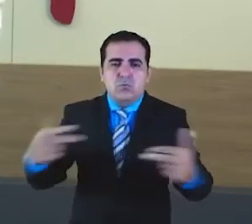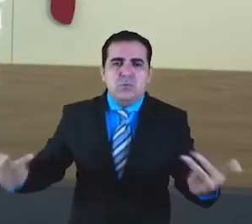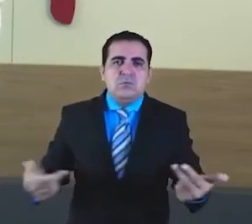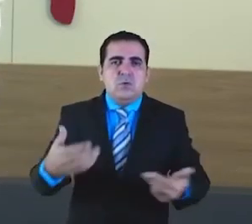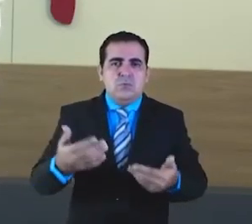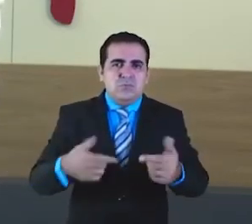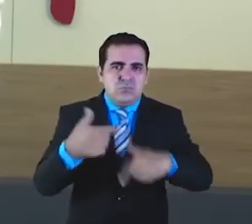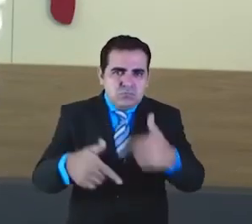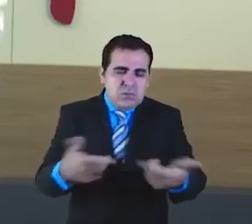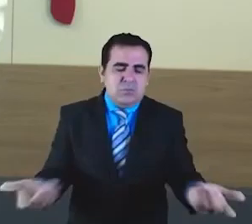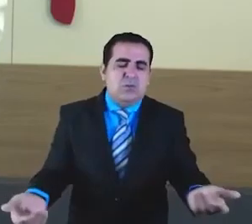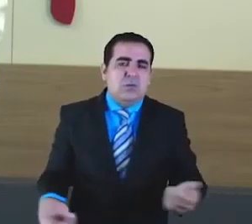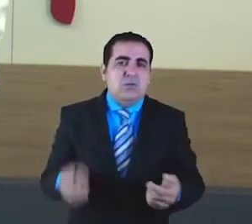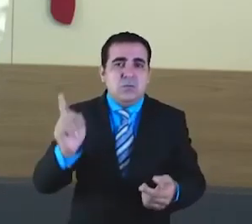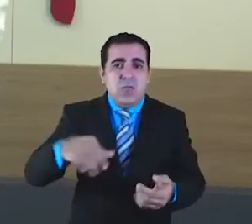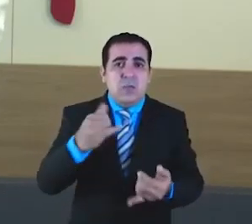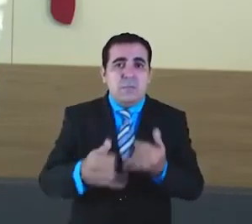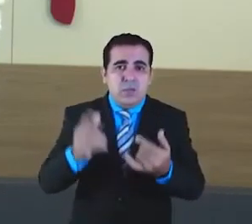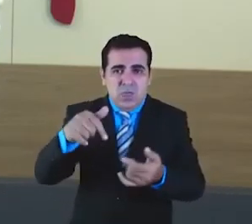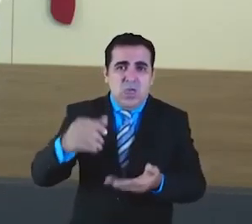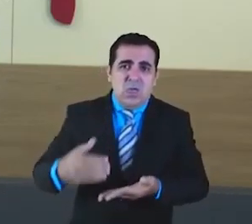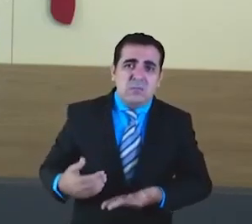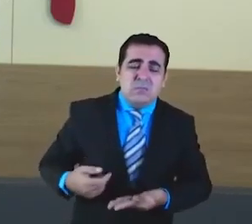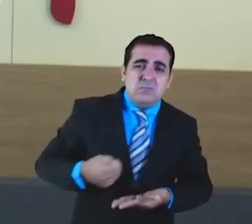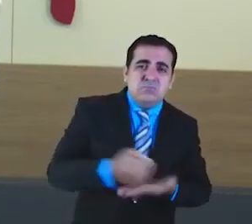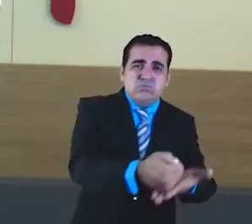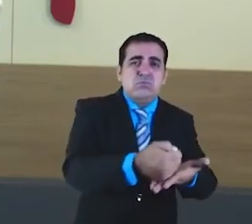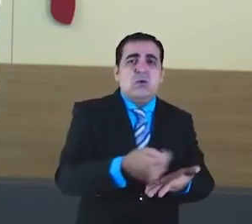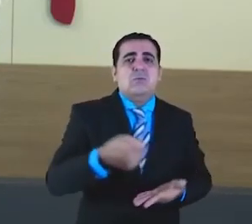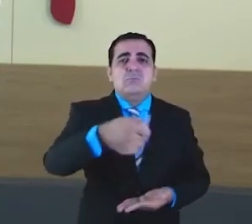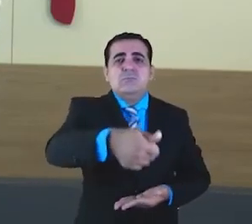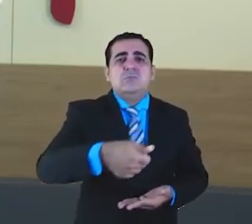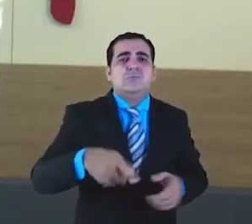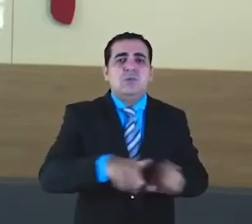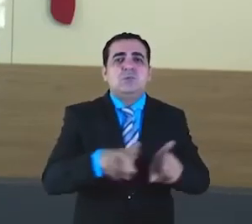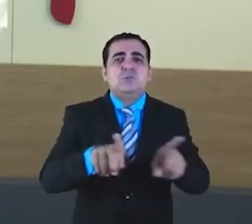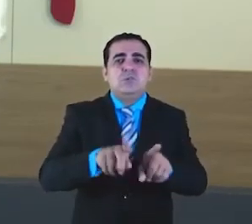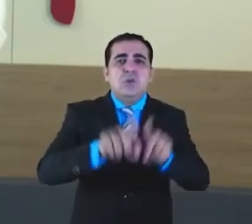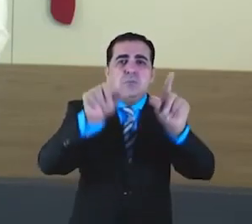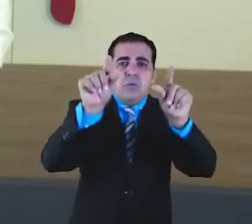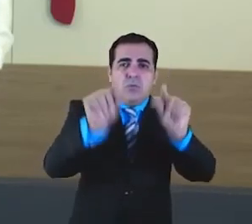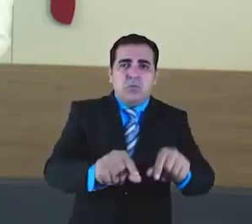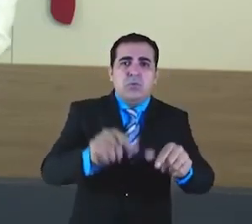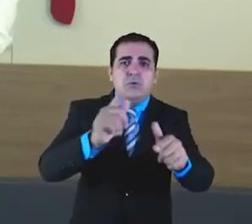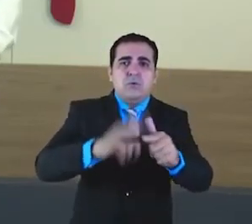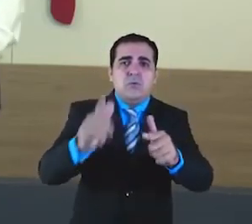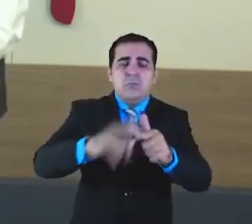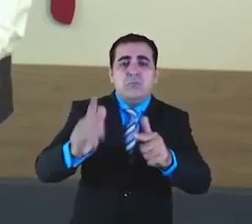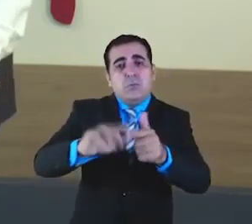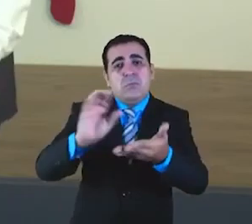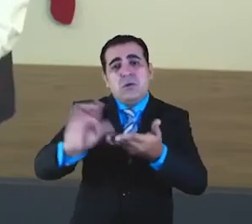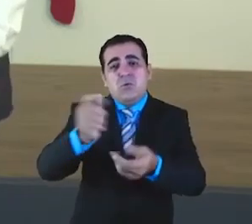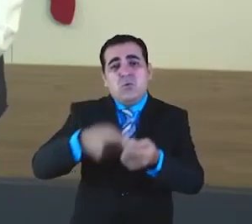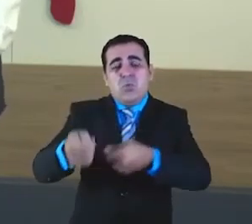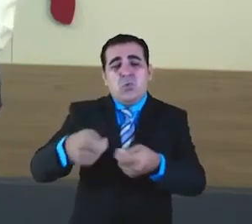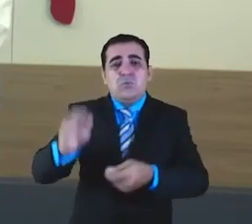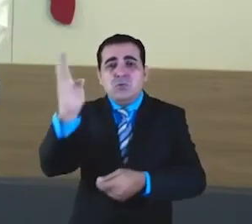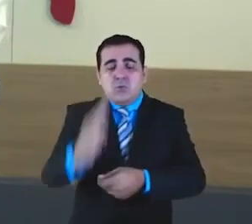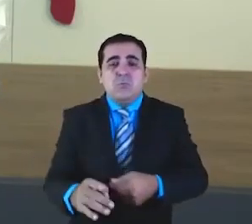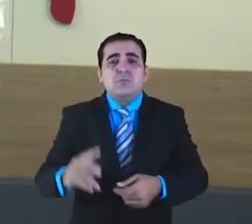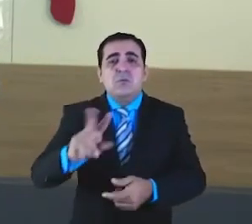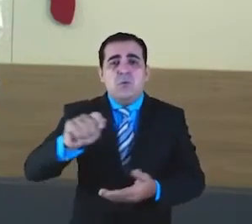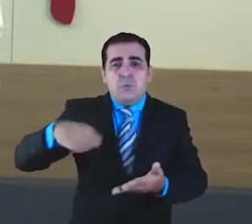serviços. Então, é uma forma de injetar dinheiro da economia para amenizar os efeitos da crise econômica nacional. Esse